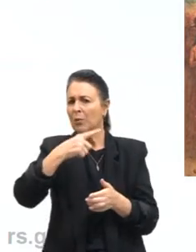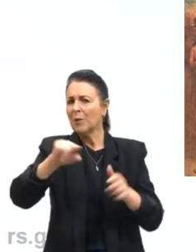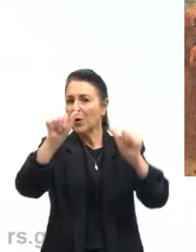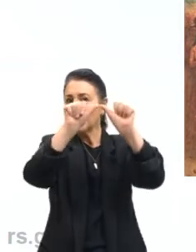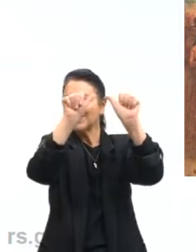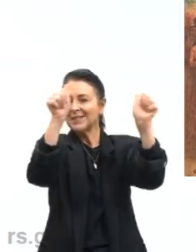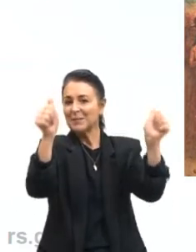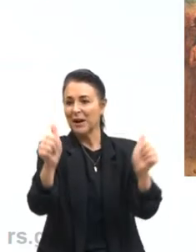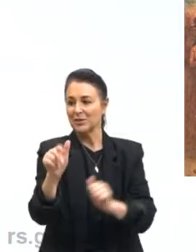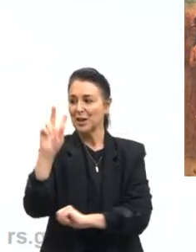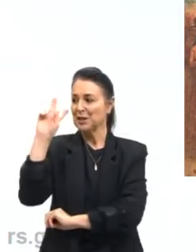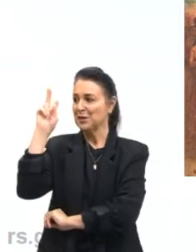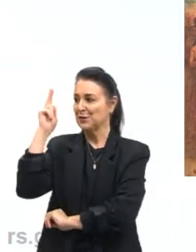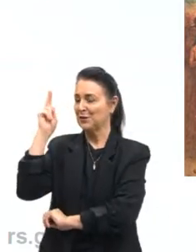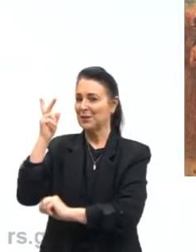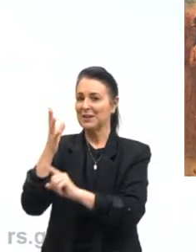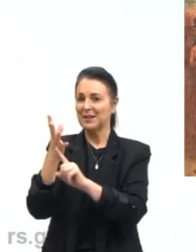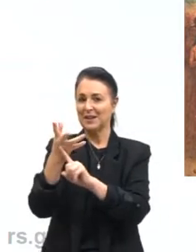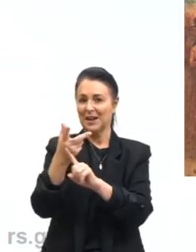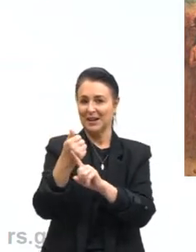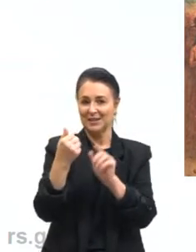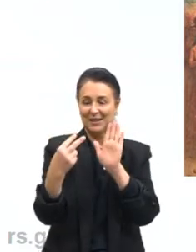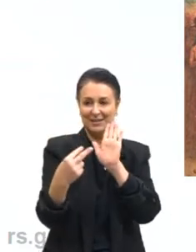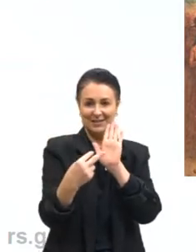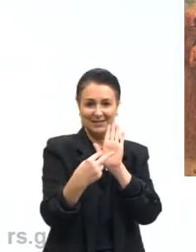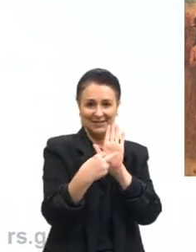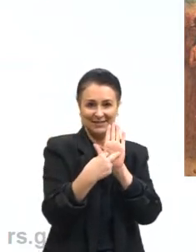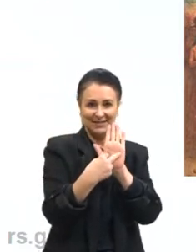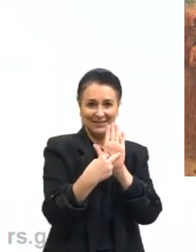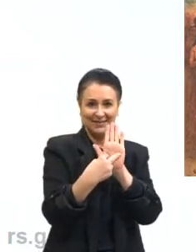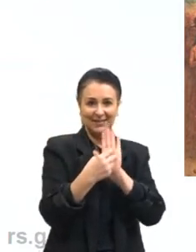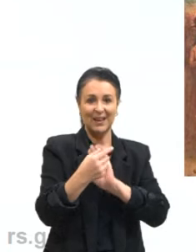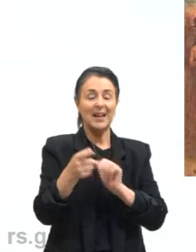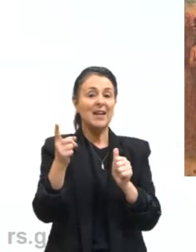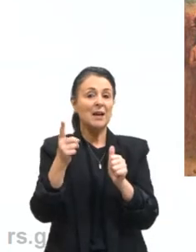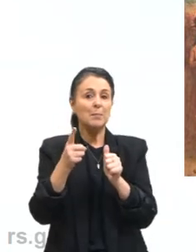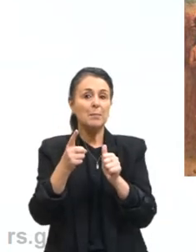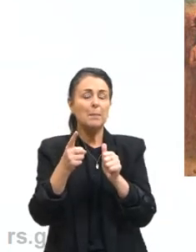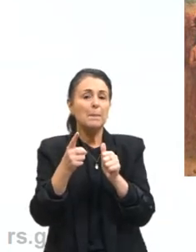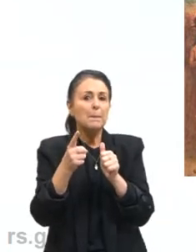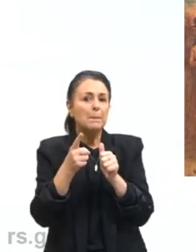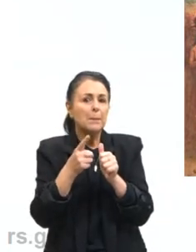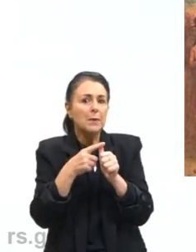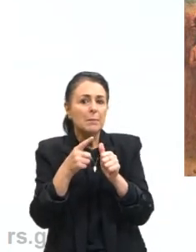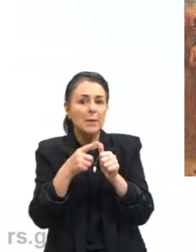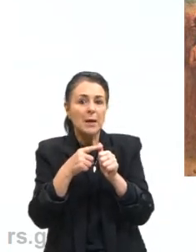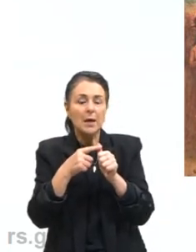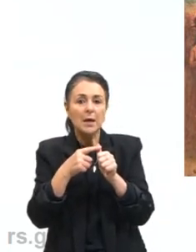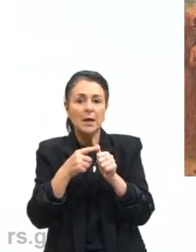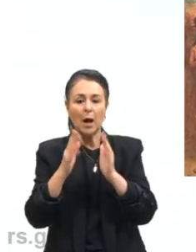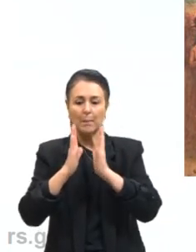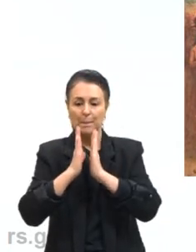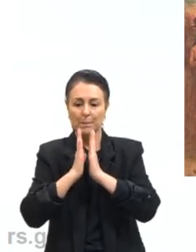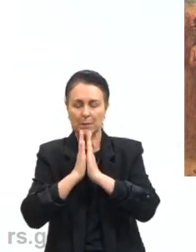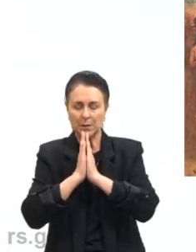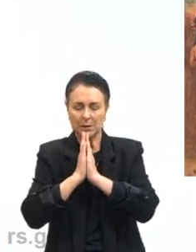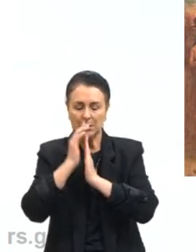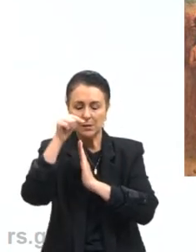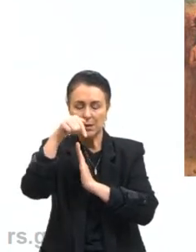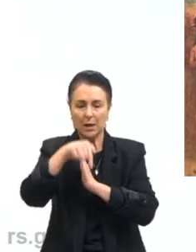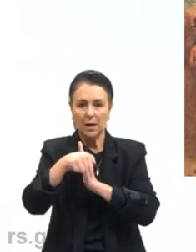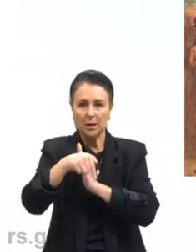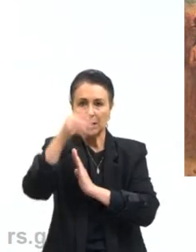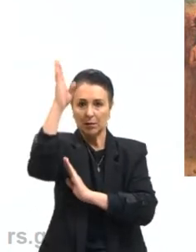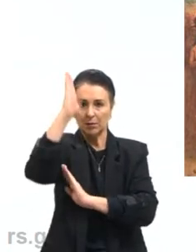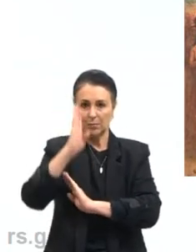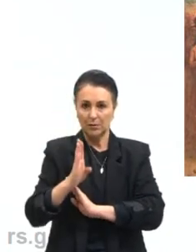história da arte. Eu tenho aqui a primeira missa no Brasil. Essa é uma obra